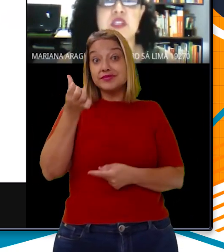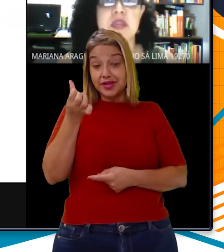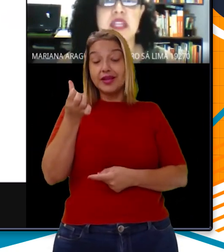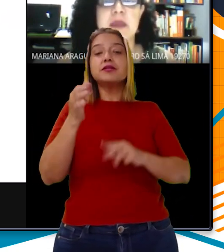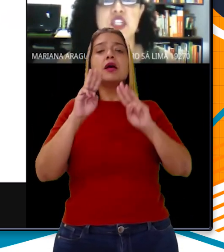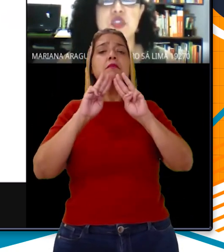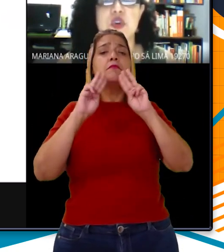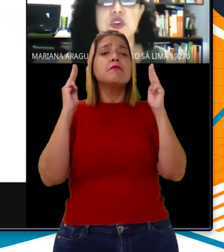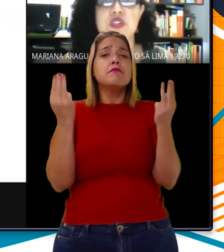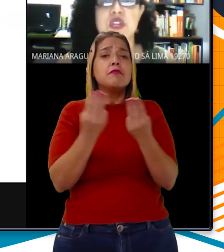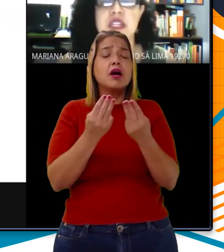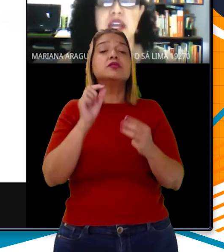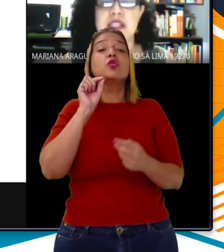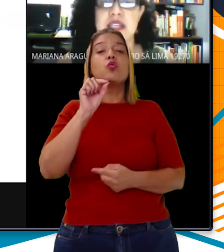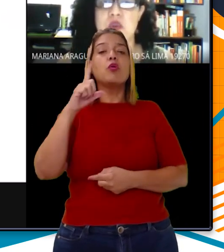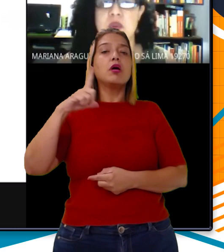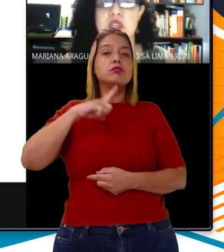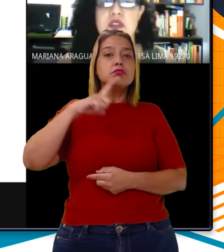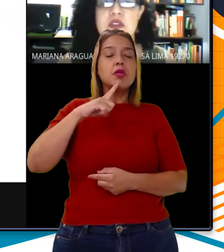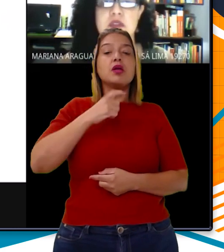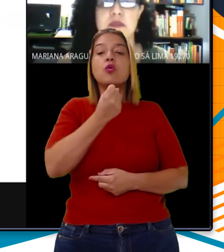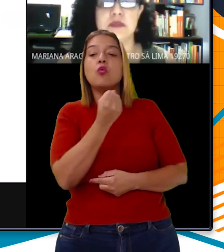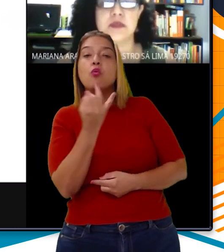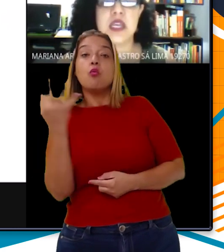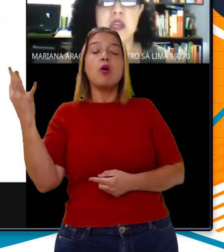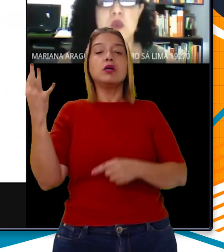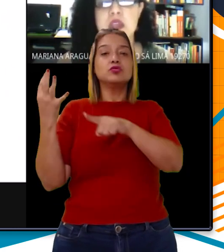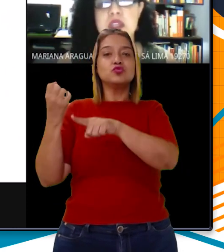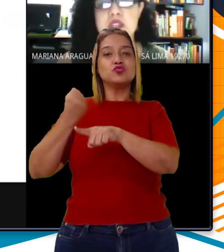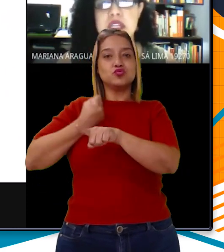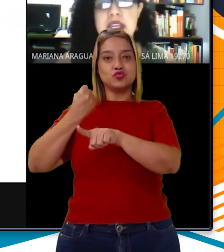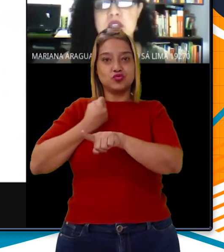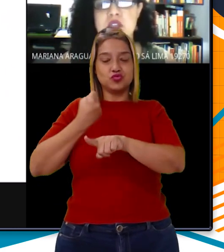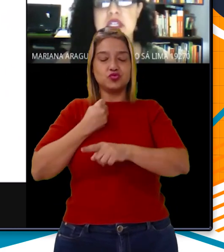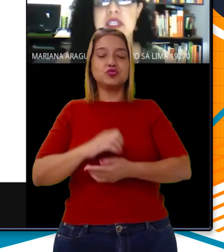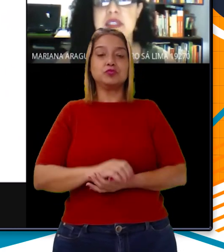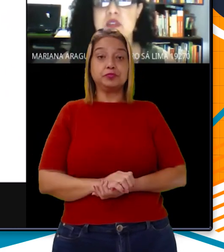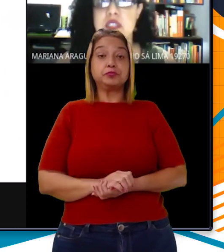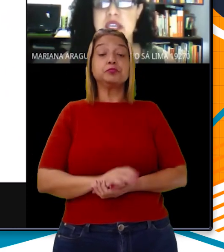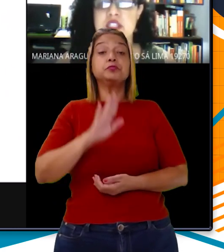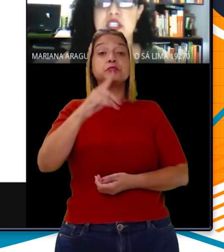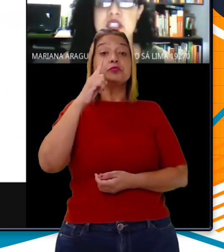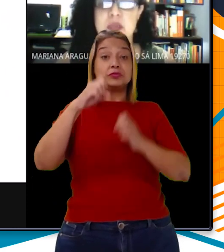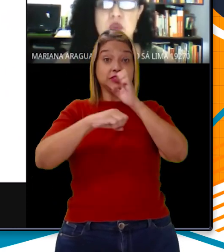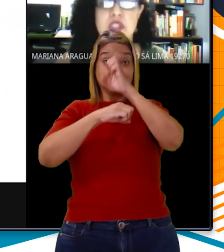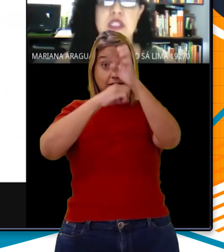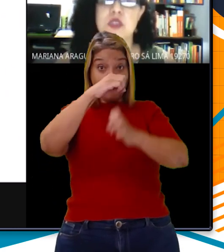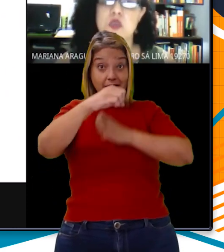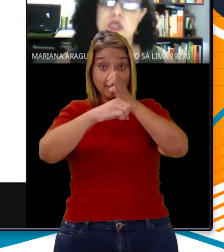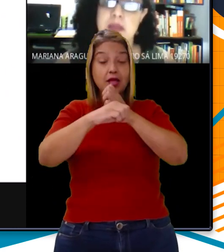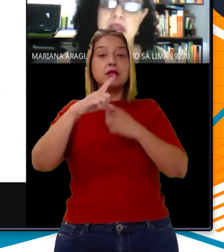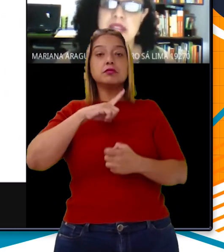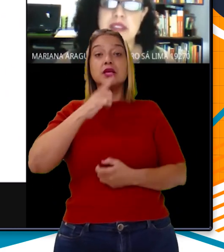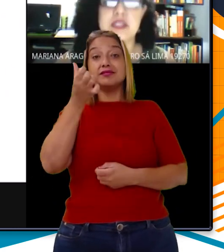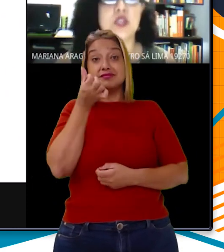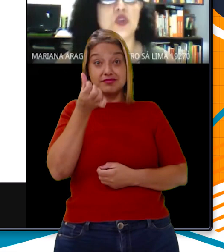de aproximadamente 12 unidades atômicas. Quanto aos elétrons, eles são 6, distribuídos em duas camadas. 2